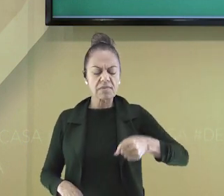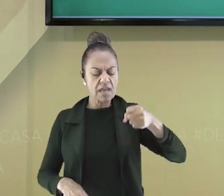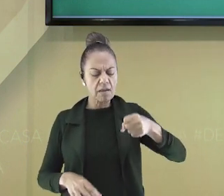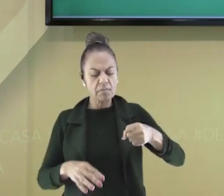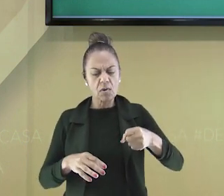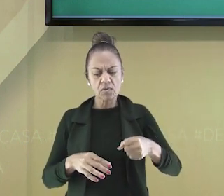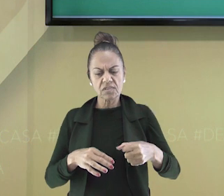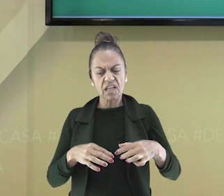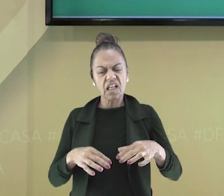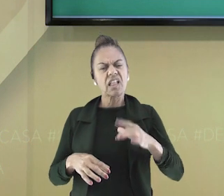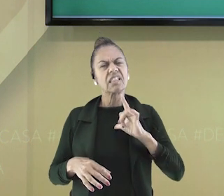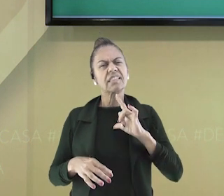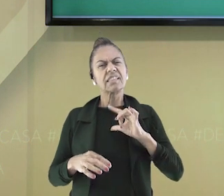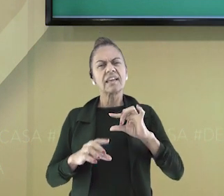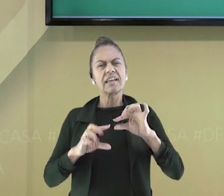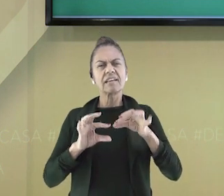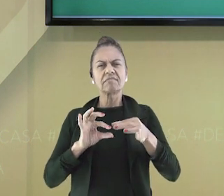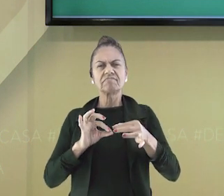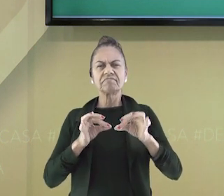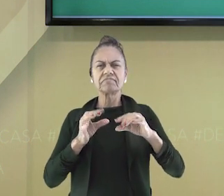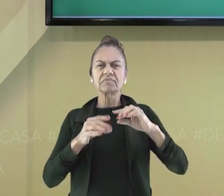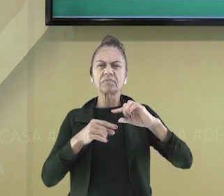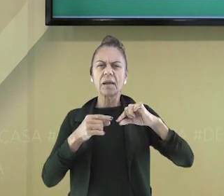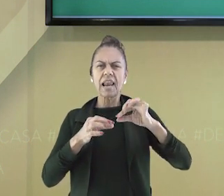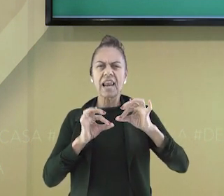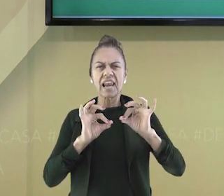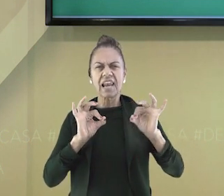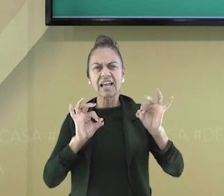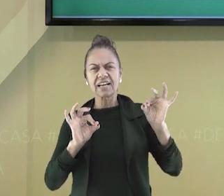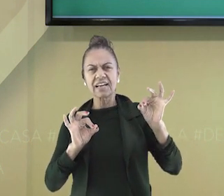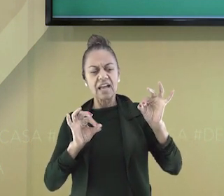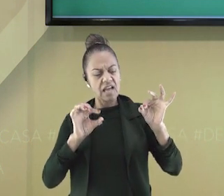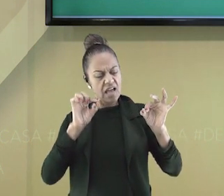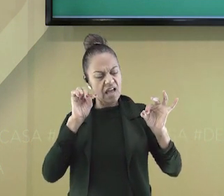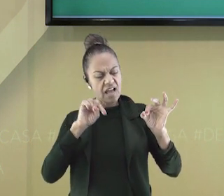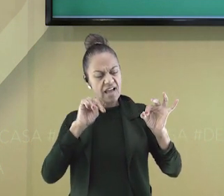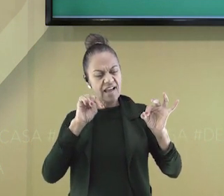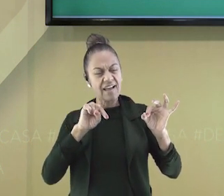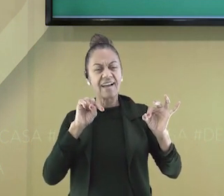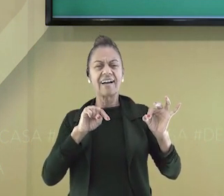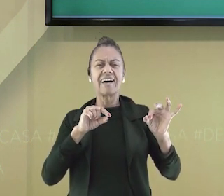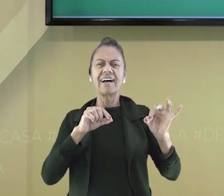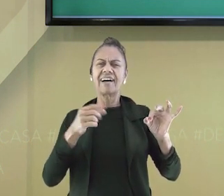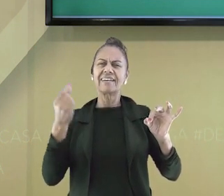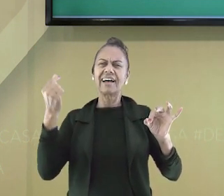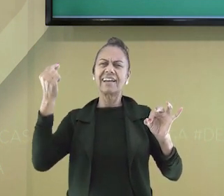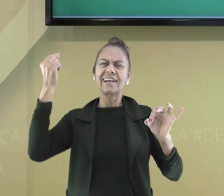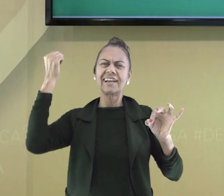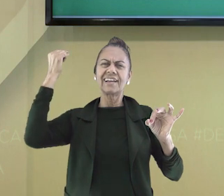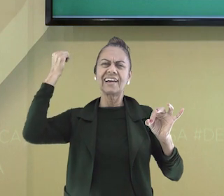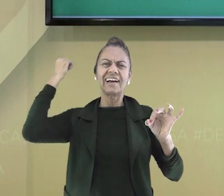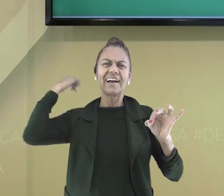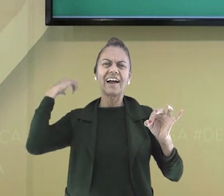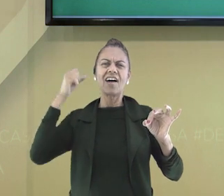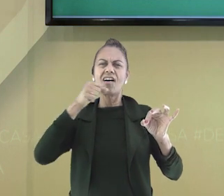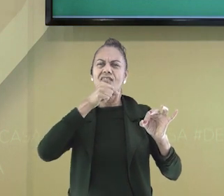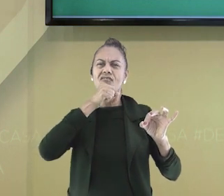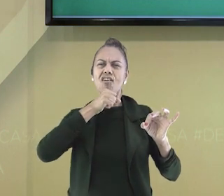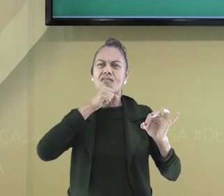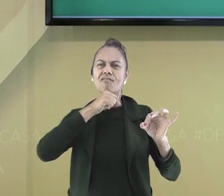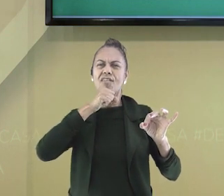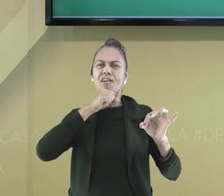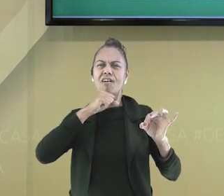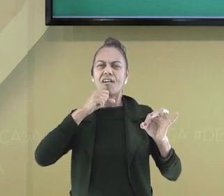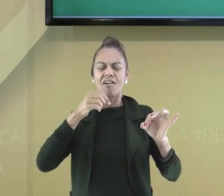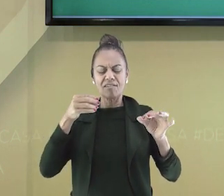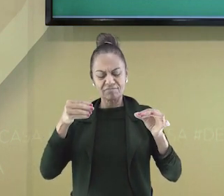dentro da minha bolsa, um pedacinho de lã. Era um restinho que minha avó havia cortado do novelo e que ficou lá,